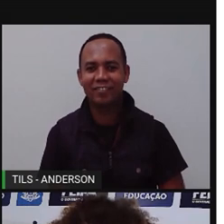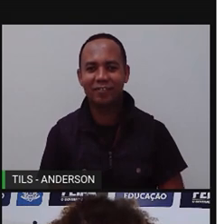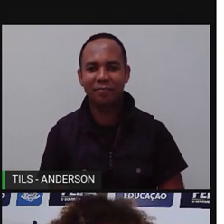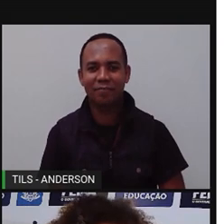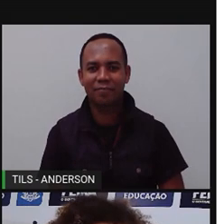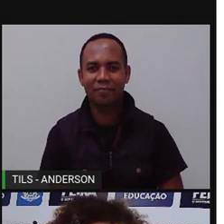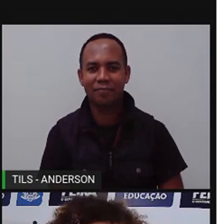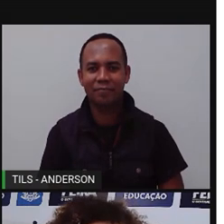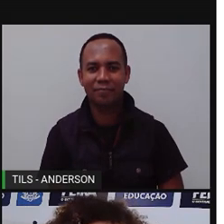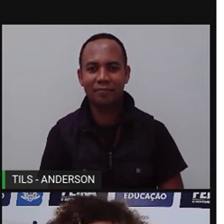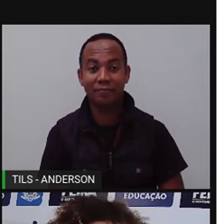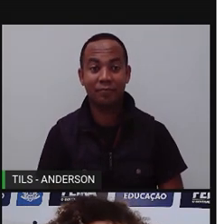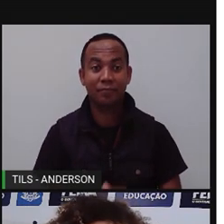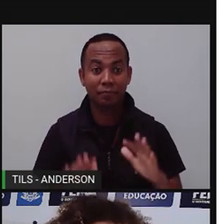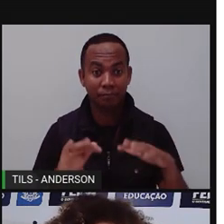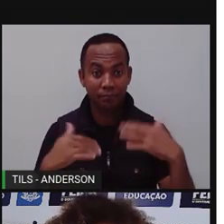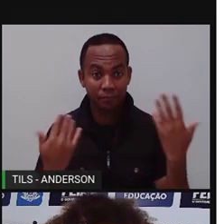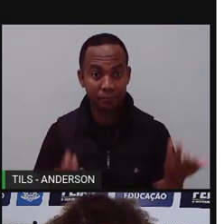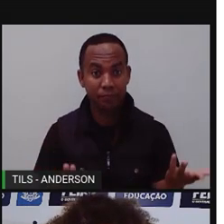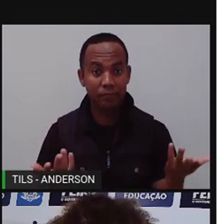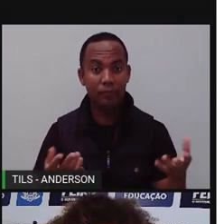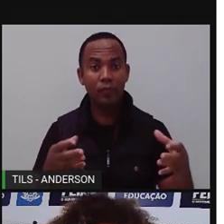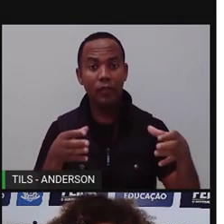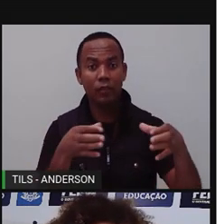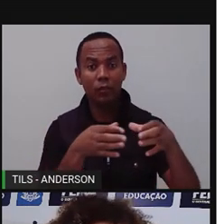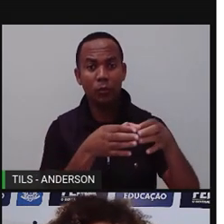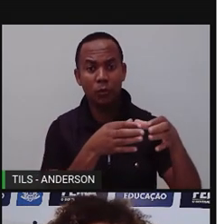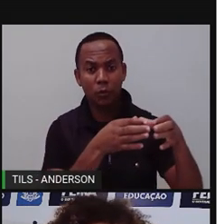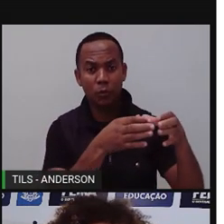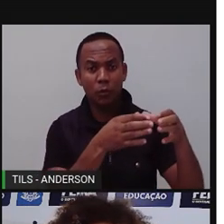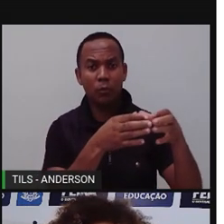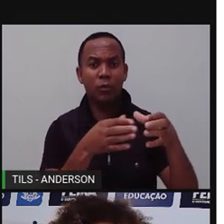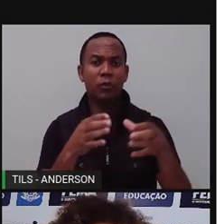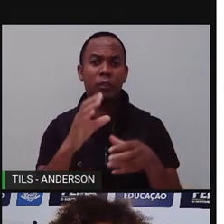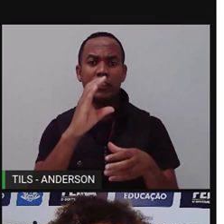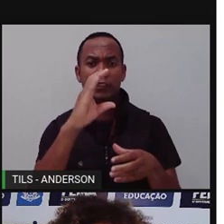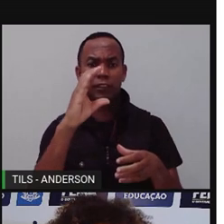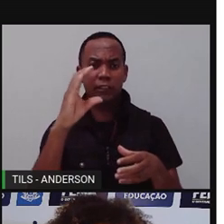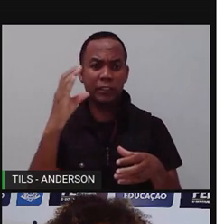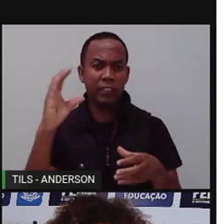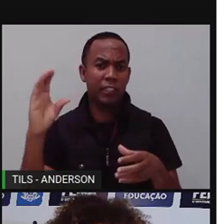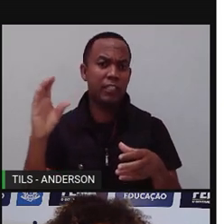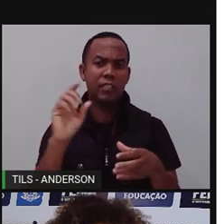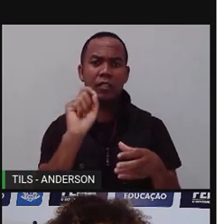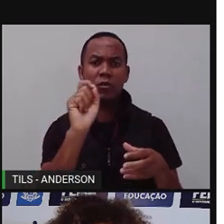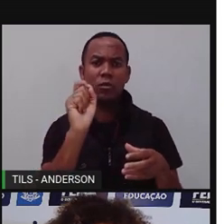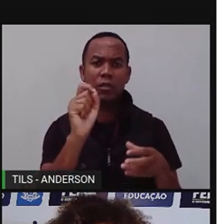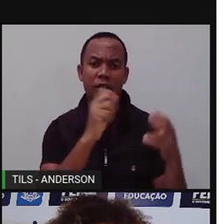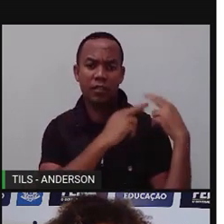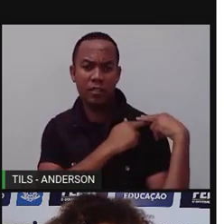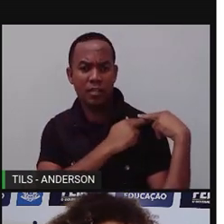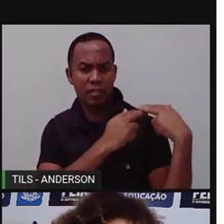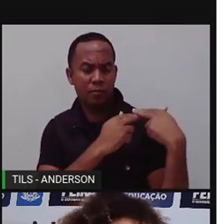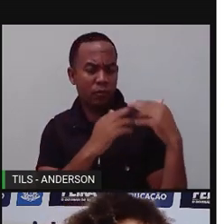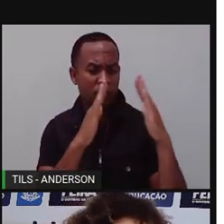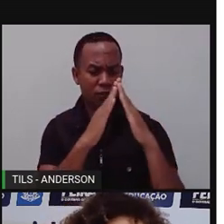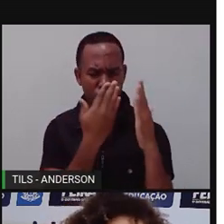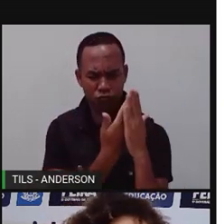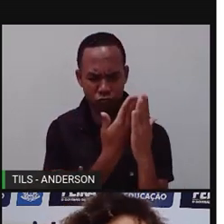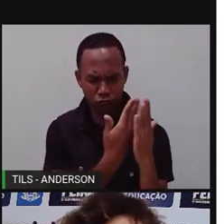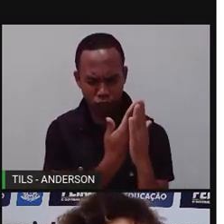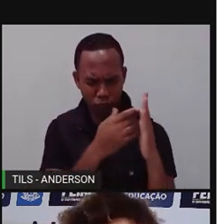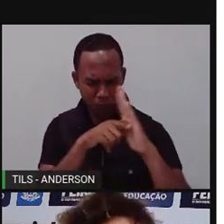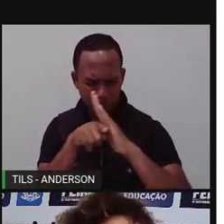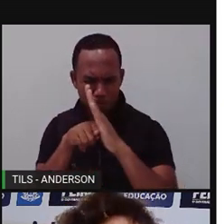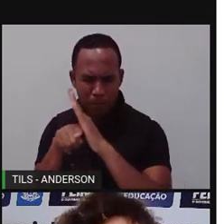Vamos lá. Bom, a ecologia, né? É a parte da ciência responsável pelo estudo das